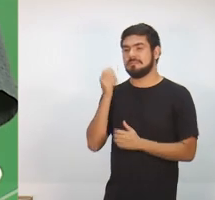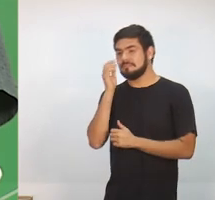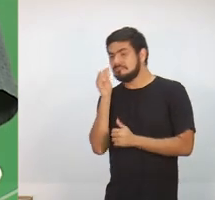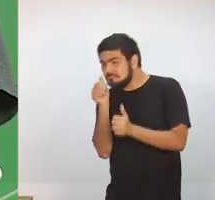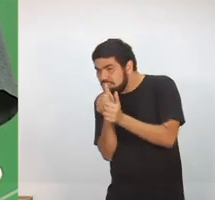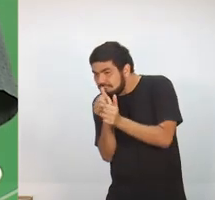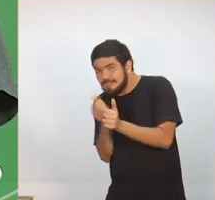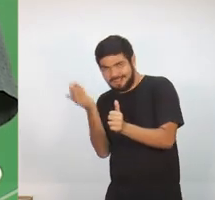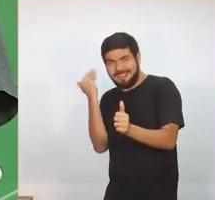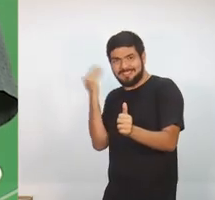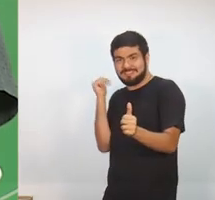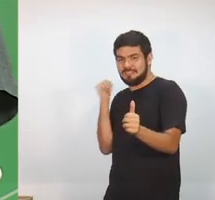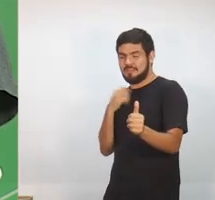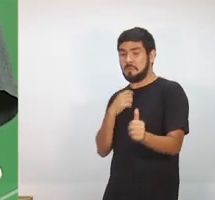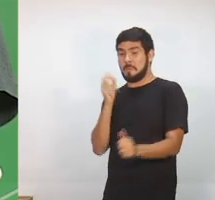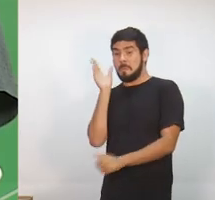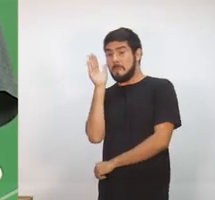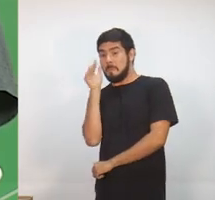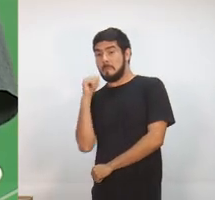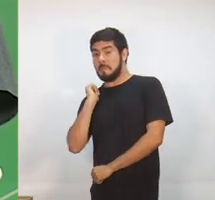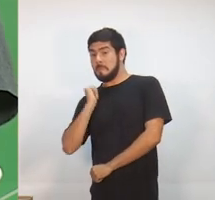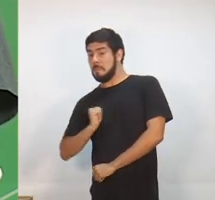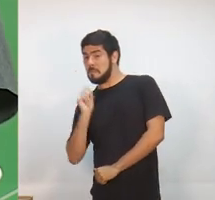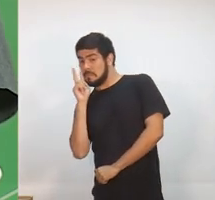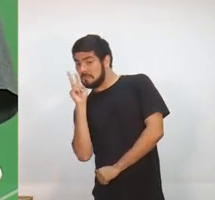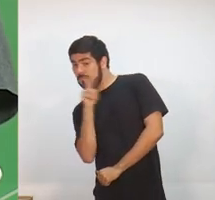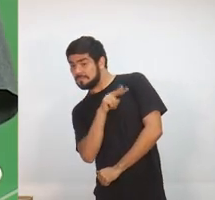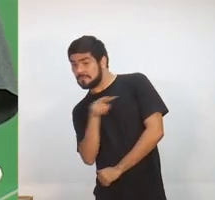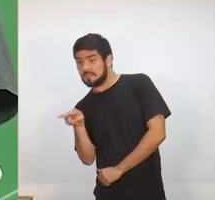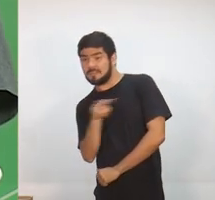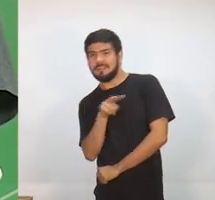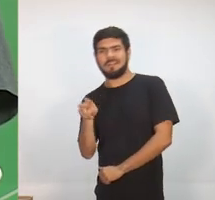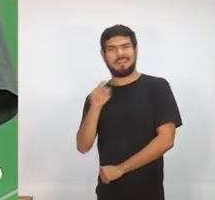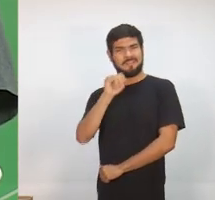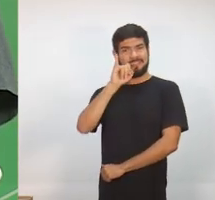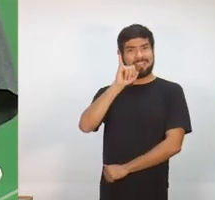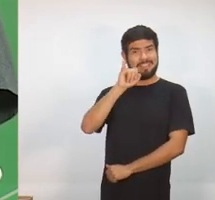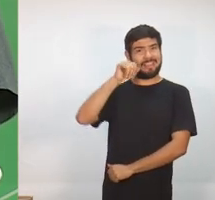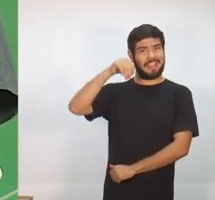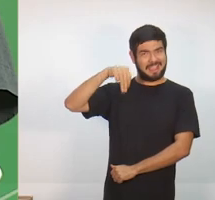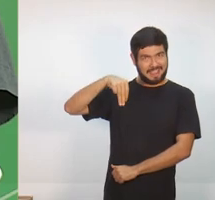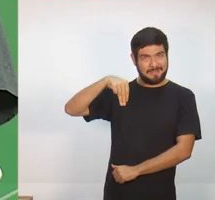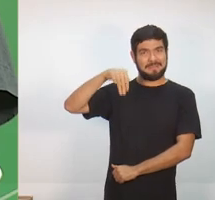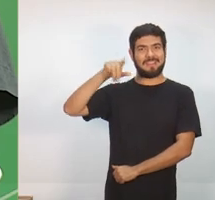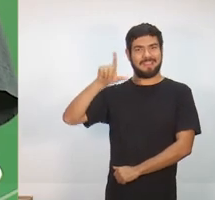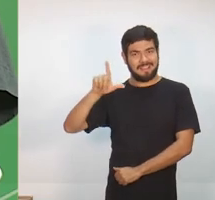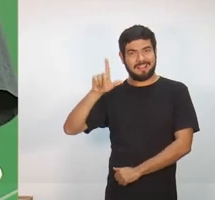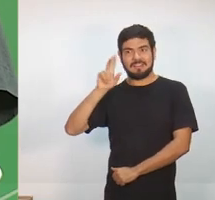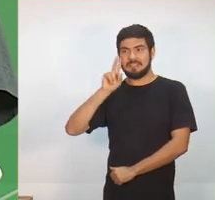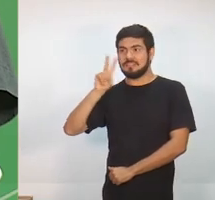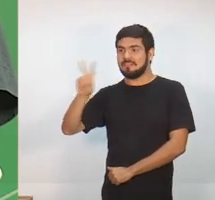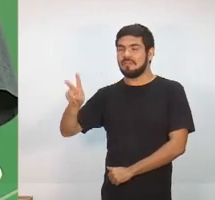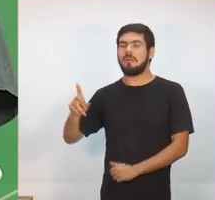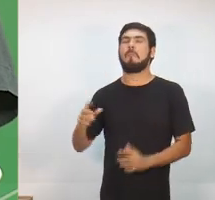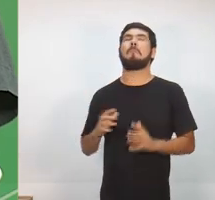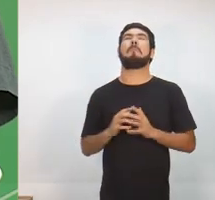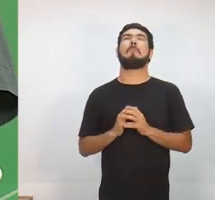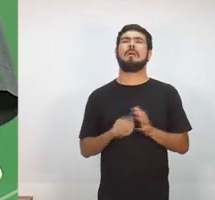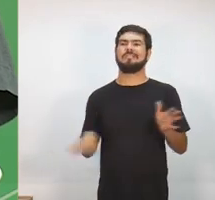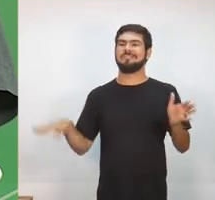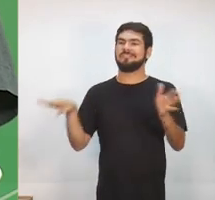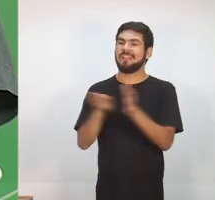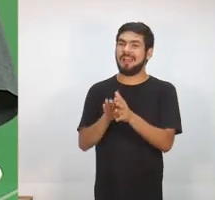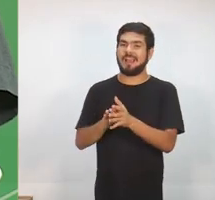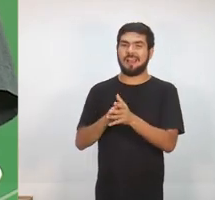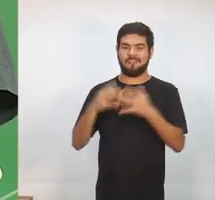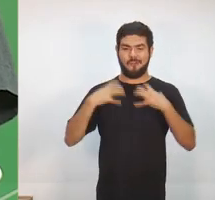naquela época, eram nossos parceiros do sindicato. E, lá no IML, nós vimos também as condições, como foram, chegaram aqueles